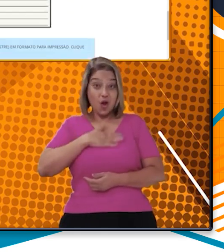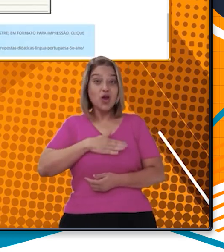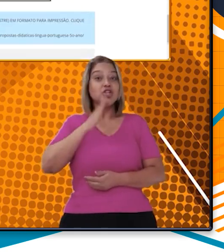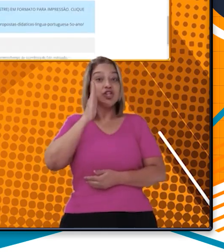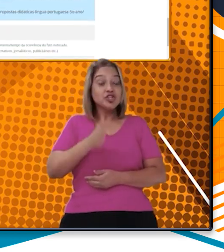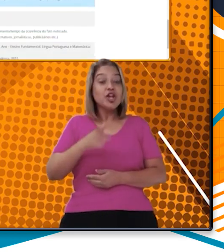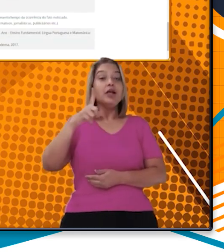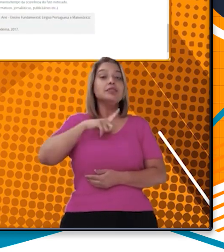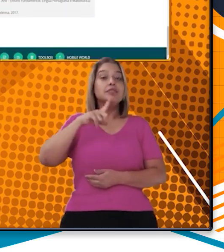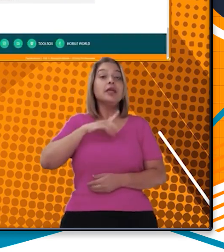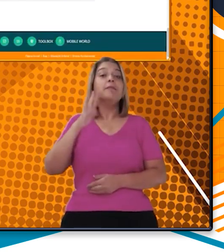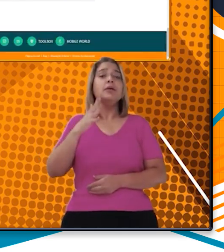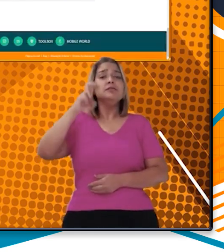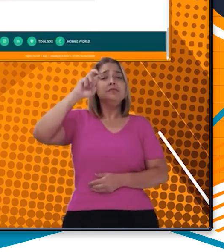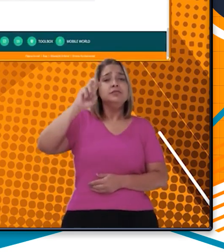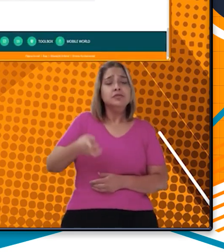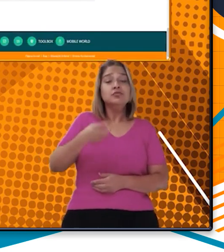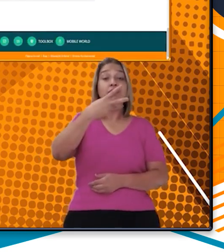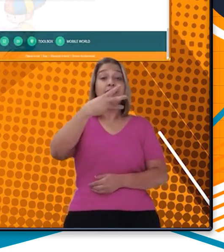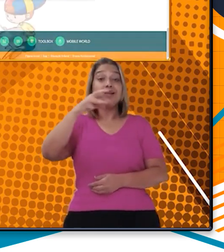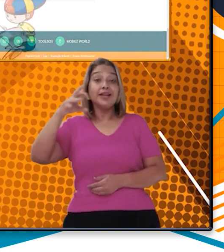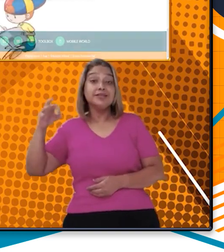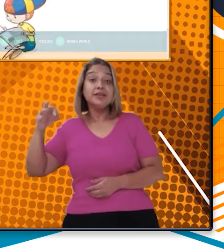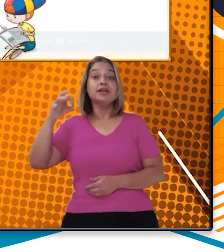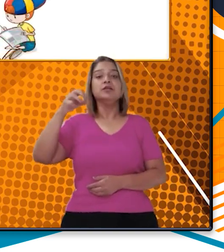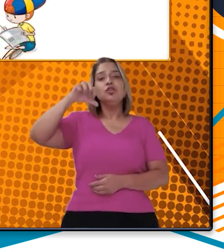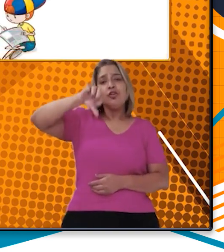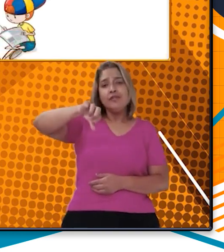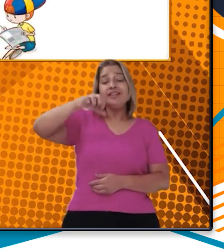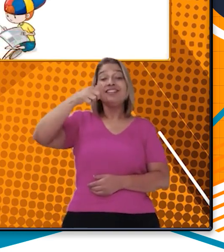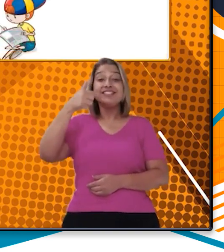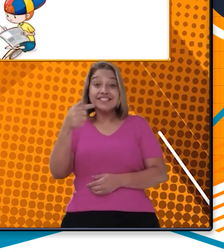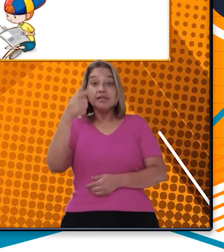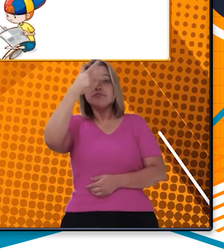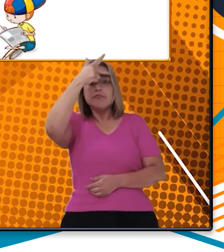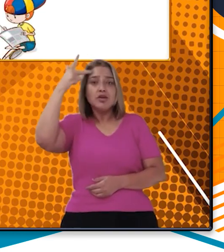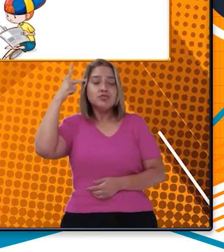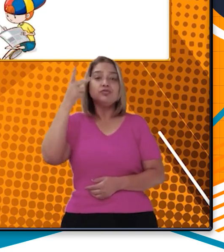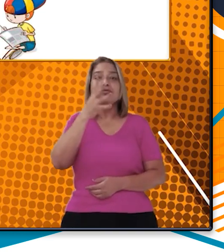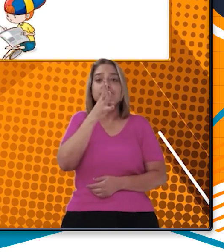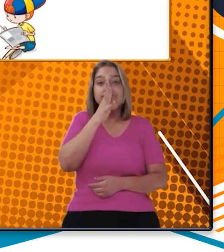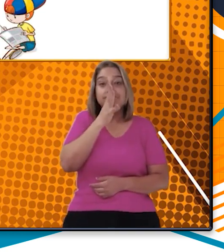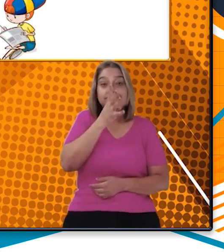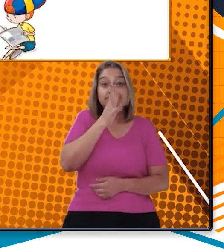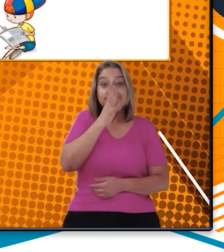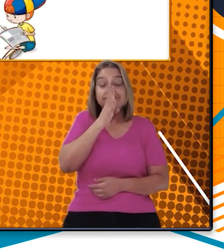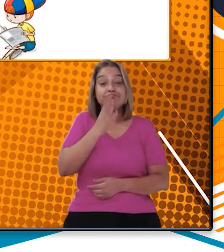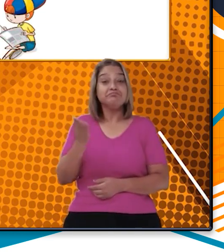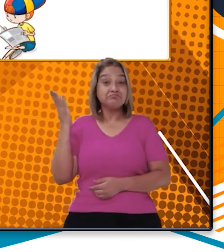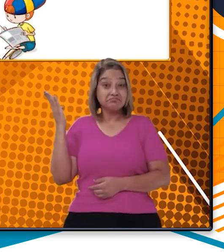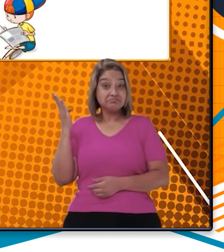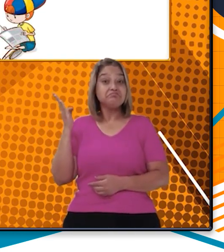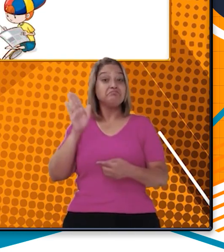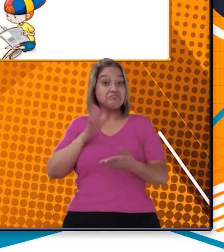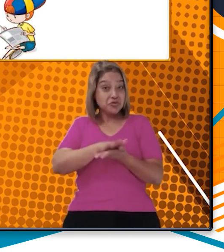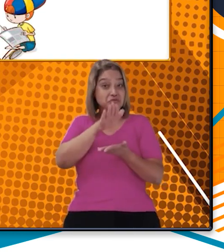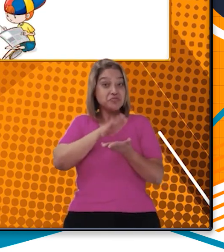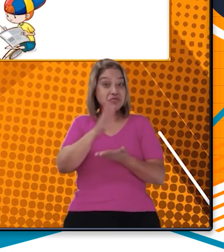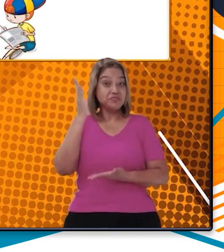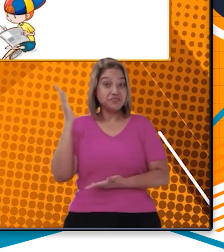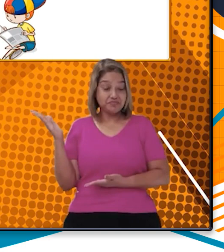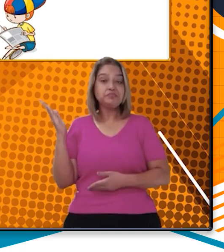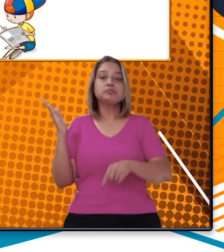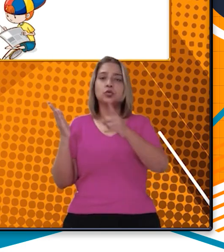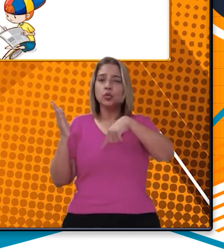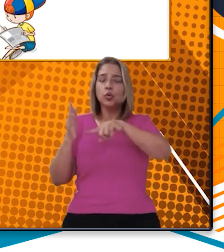agosto, já tivemos mais de 5.397 visualizações desta publicação.